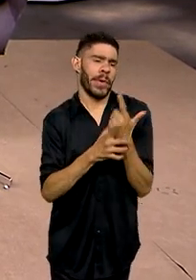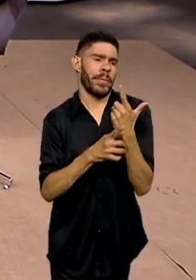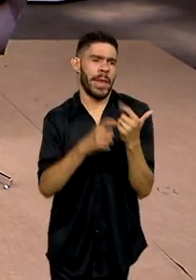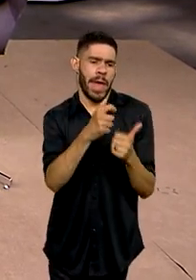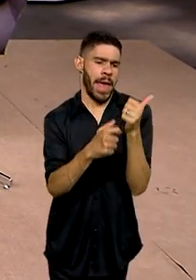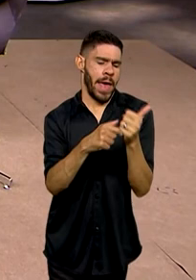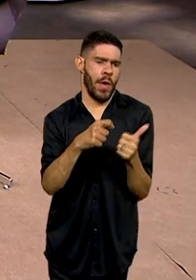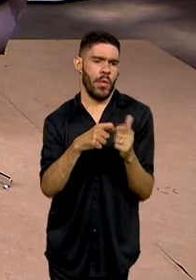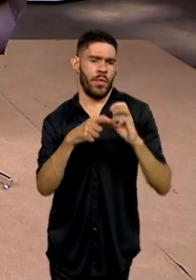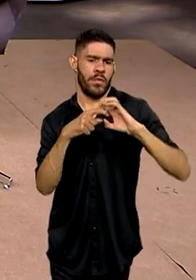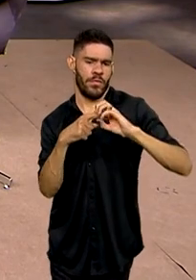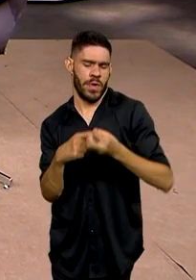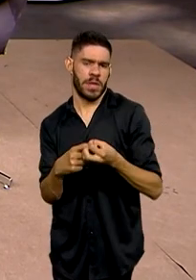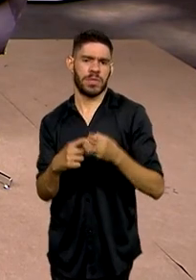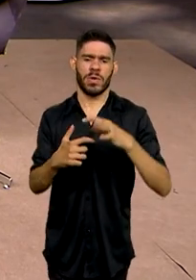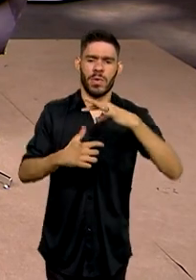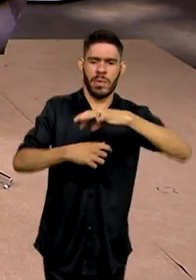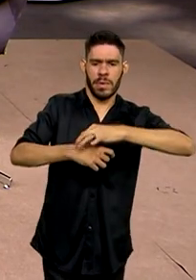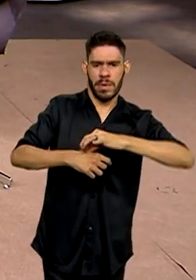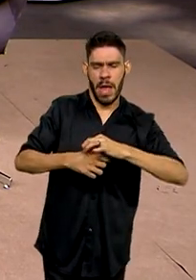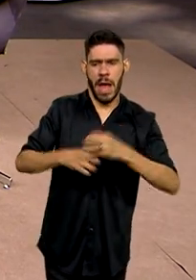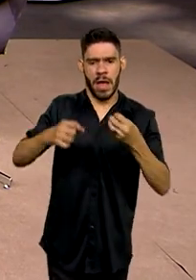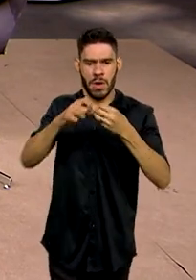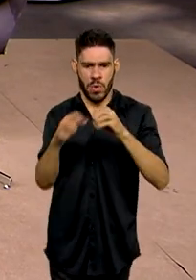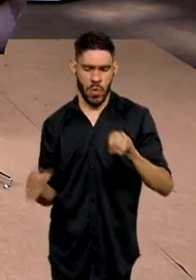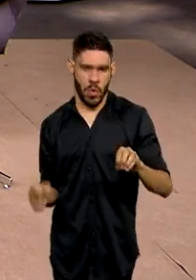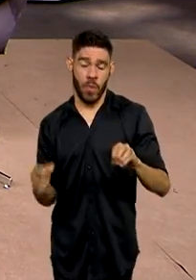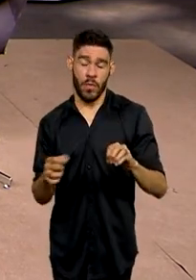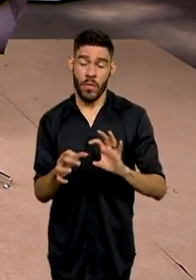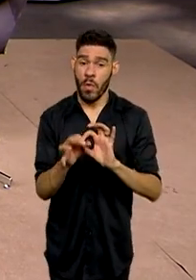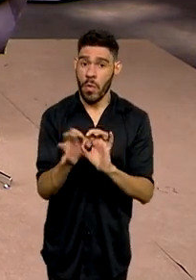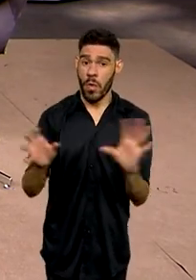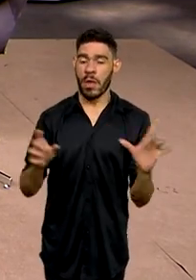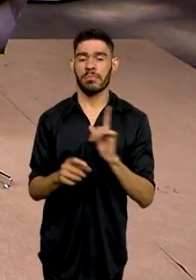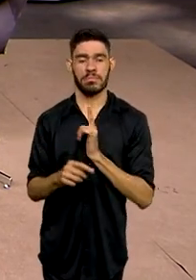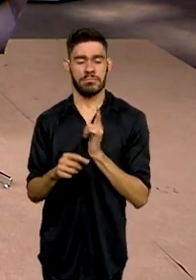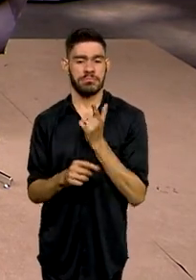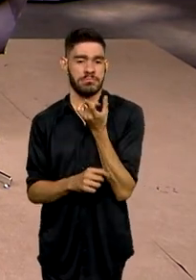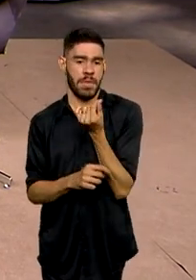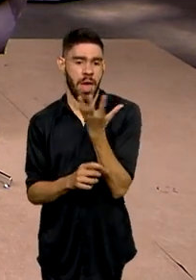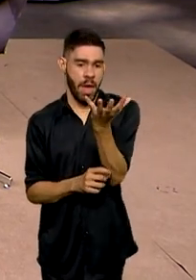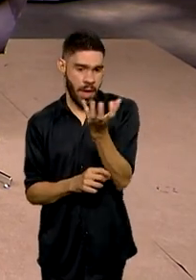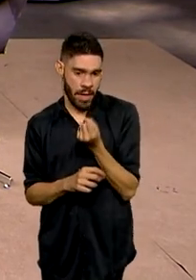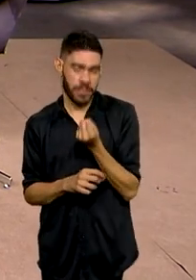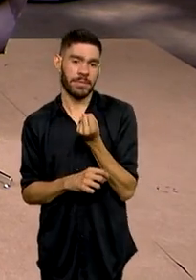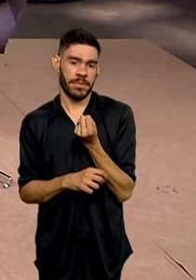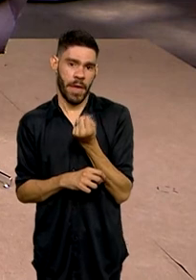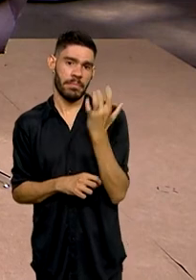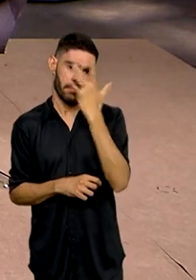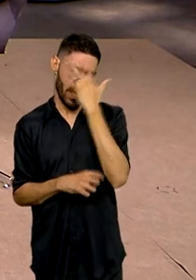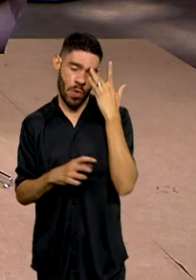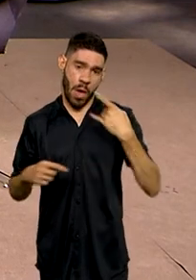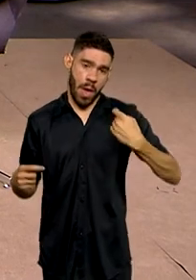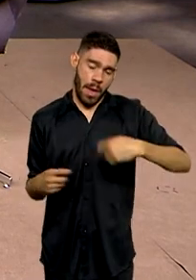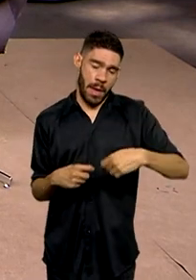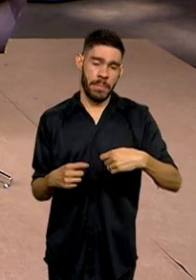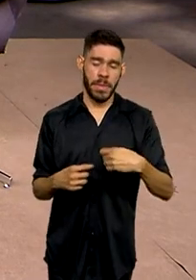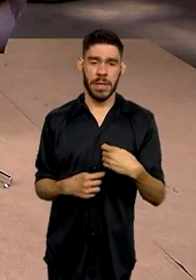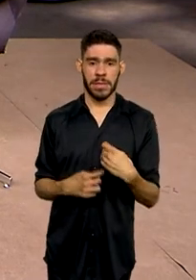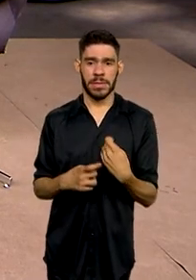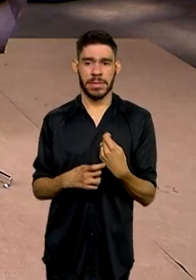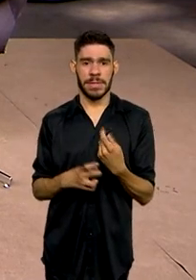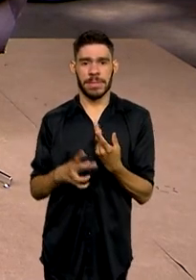um feijão, é uma carne, é um ovo. Ou seja, é com essa liberdade. O dinheiro chega na mão de quem precisa e